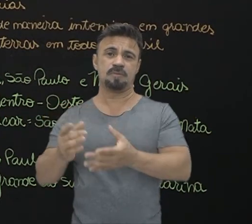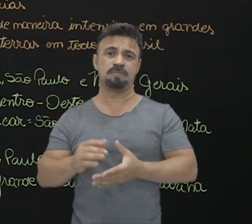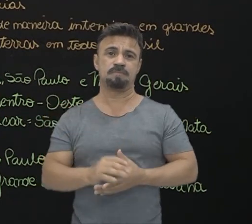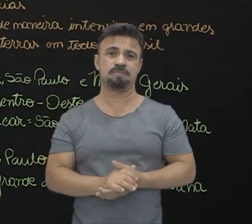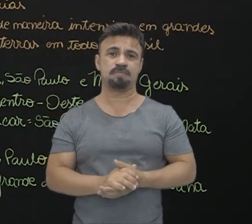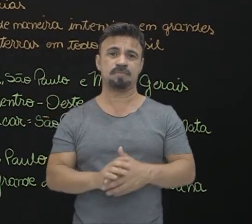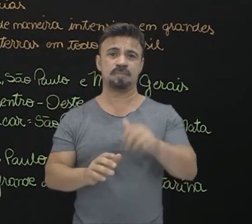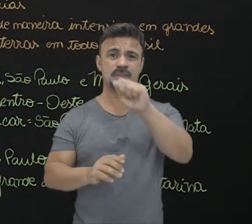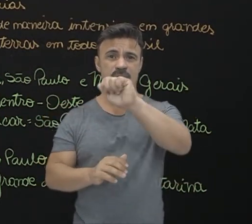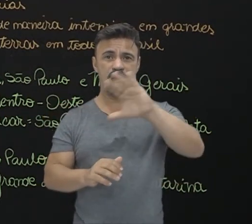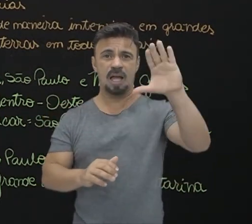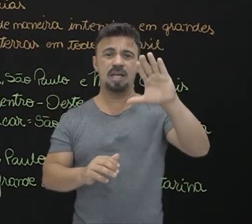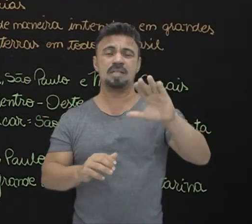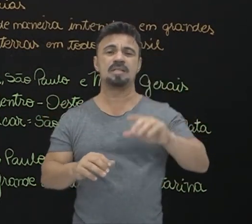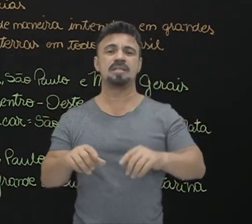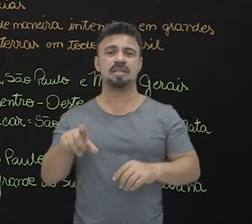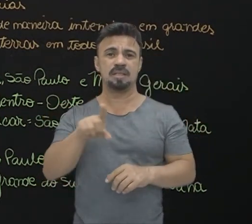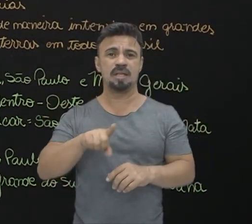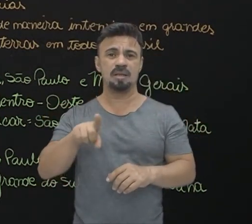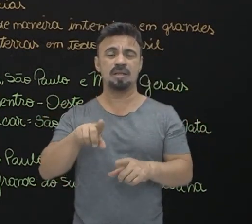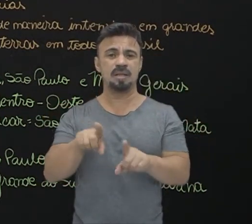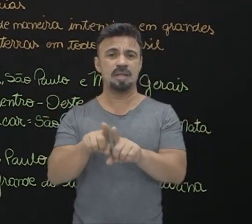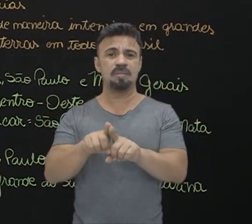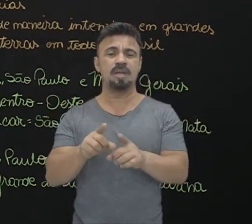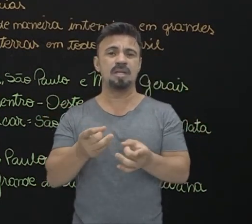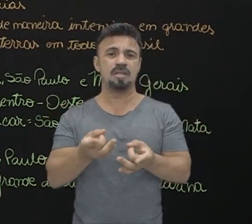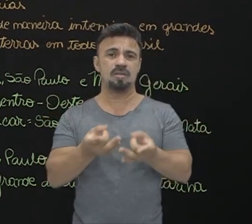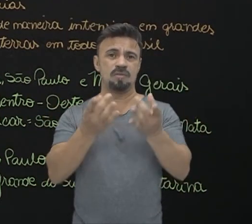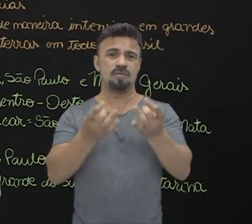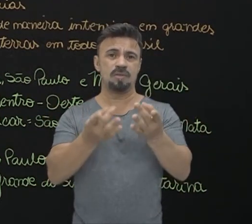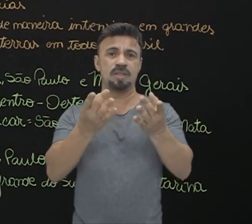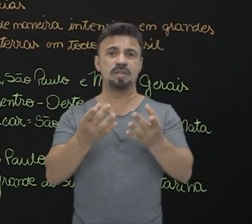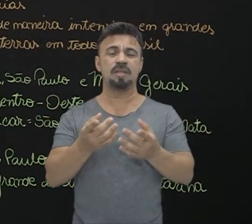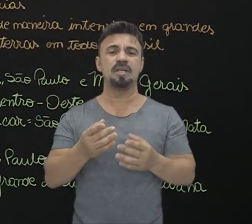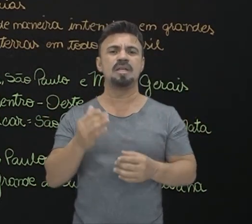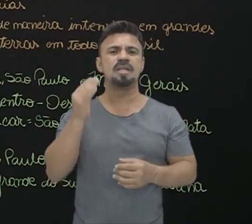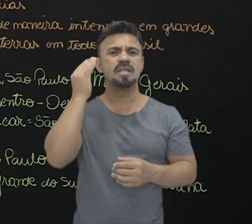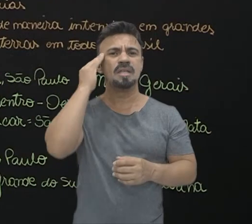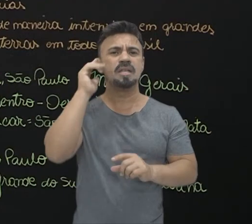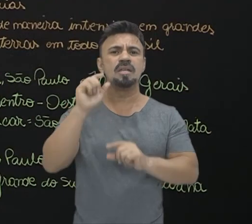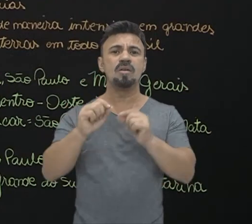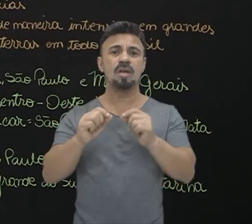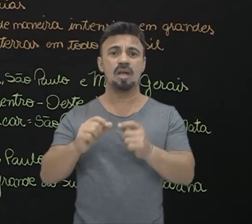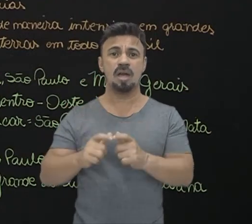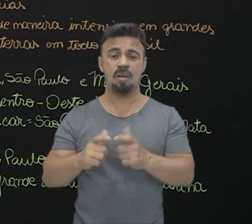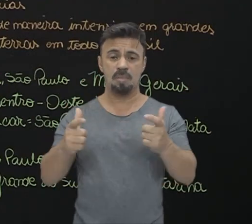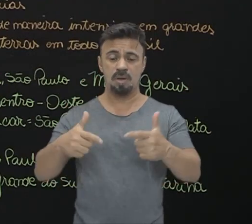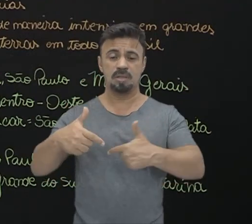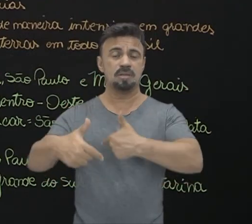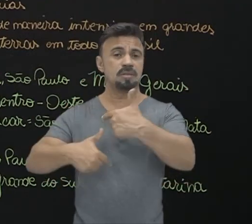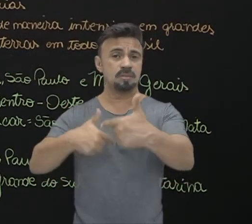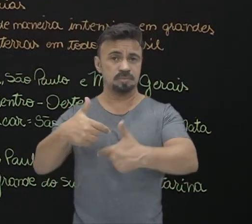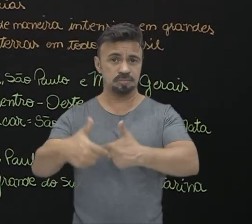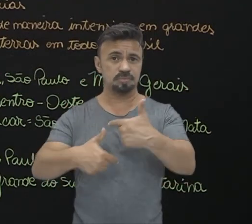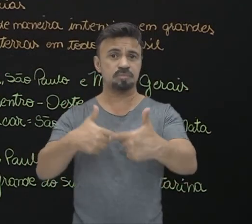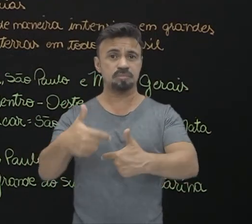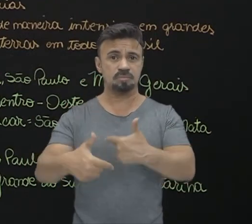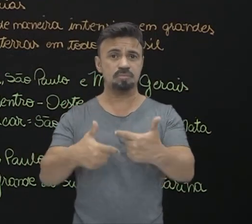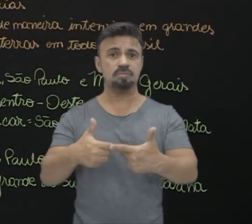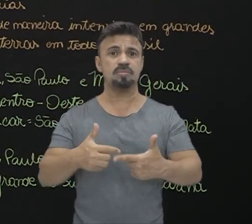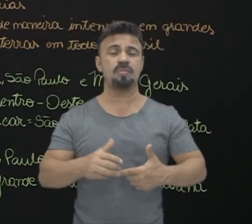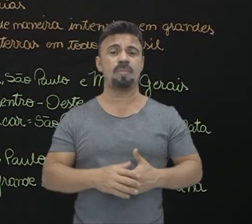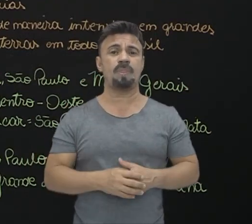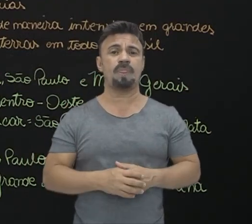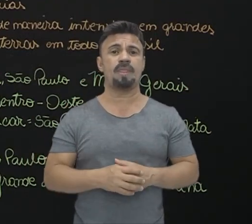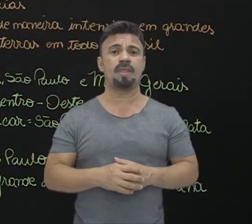consomem bastante esse material. É importante a gente entender, pessoal, que grande parte dessa produção da matéria